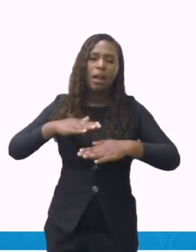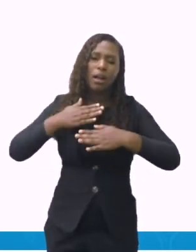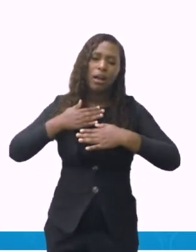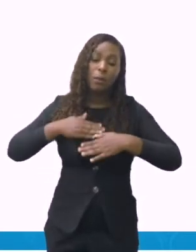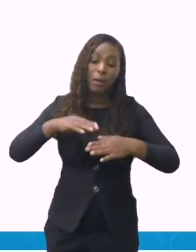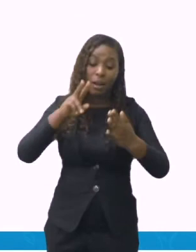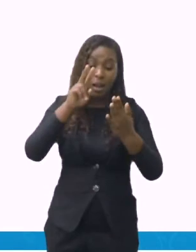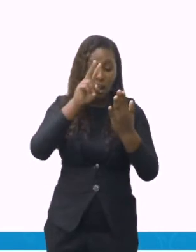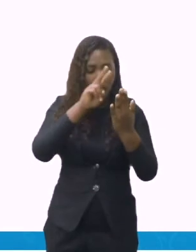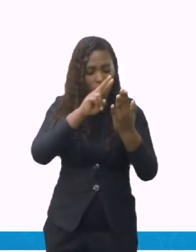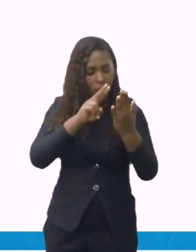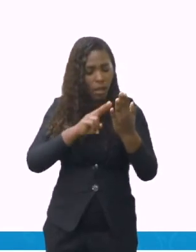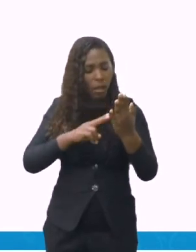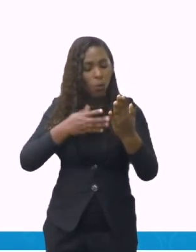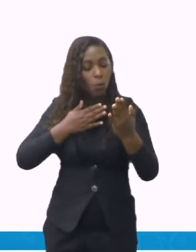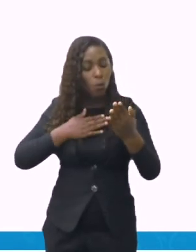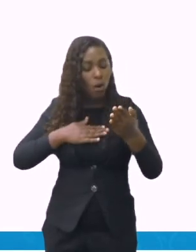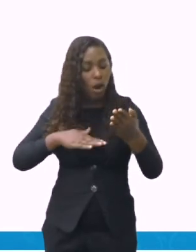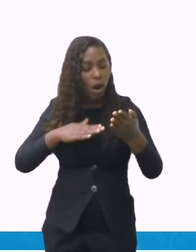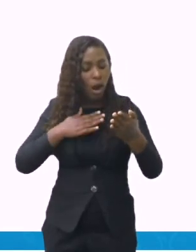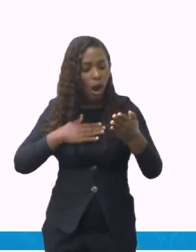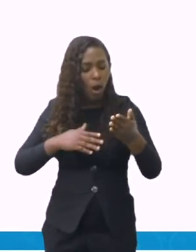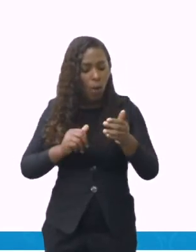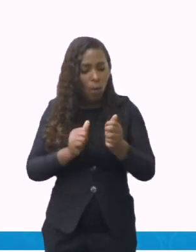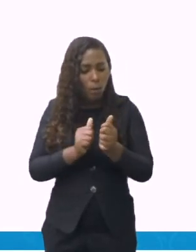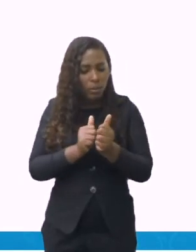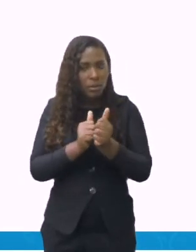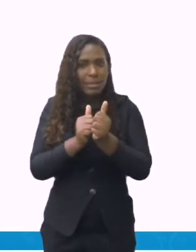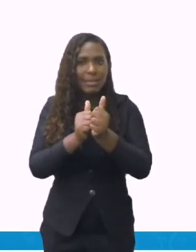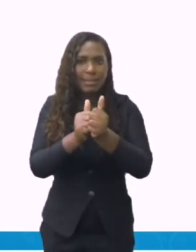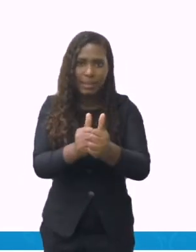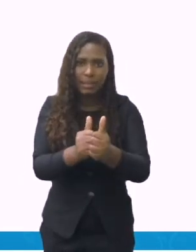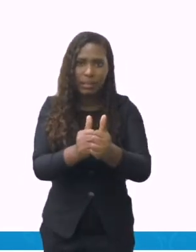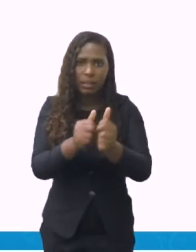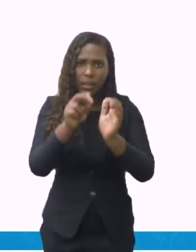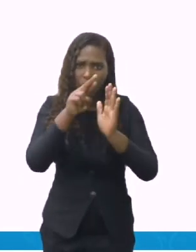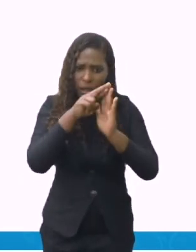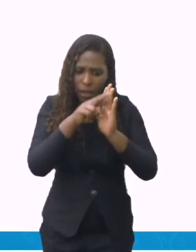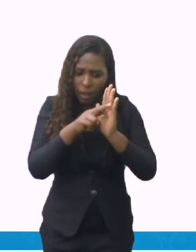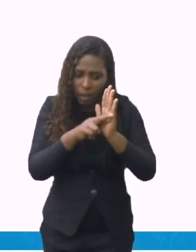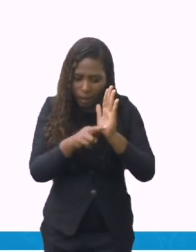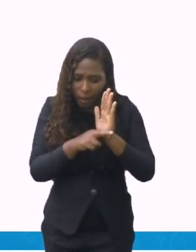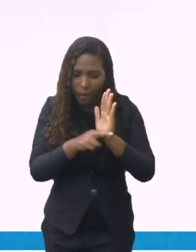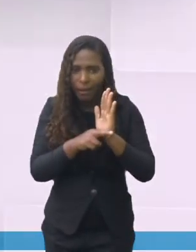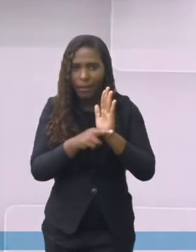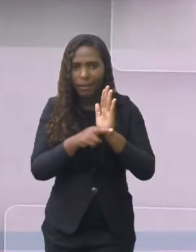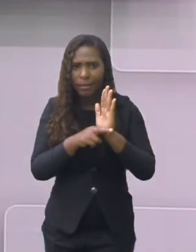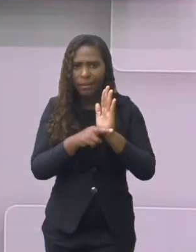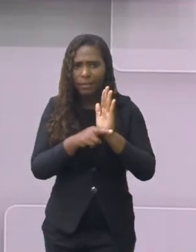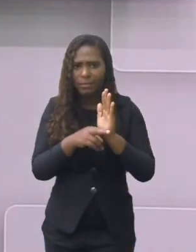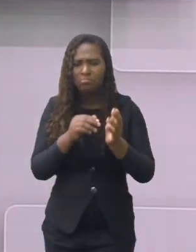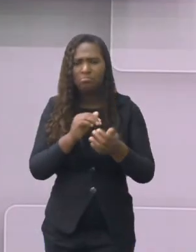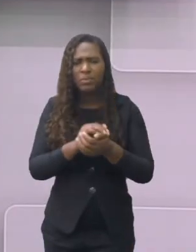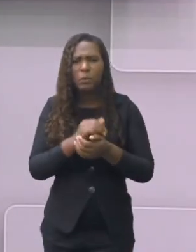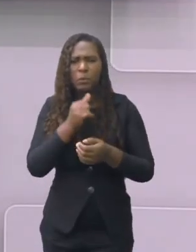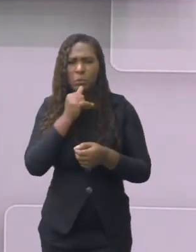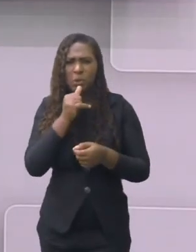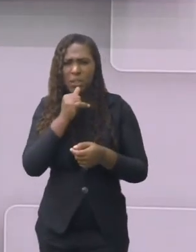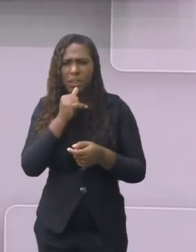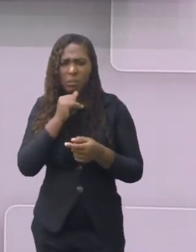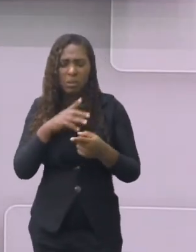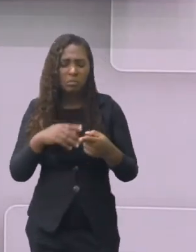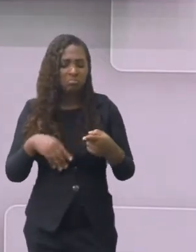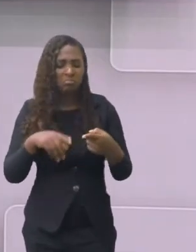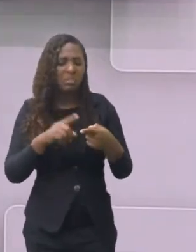o passo a passo. Ah, aqui está pedindo para colocar no primeiro aqui, o ovo, o açúcar e a manteiga. Bater isso